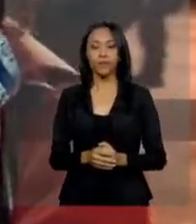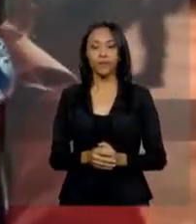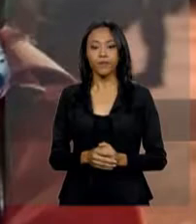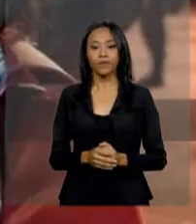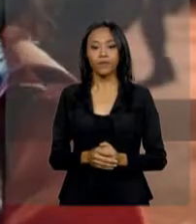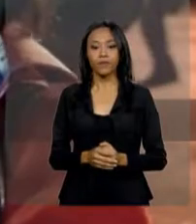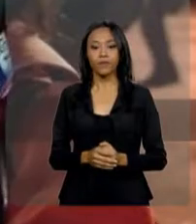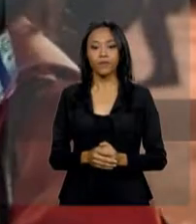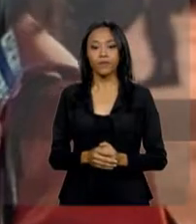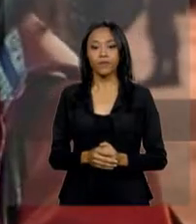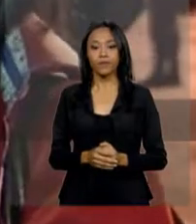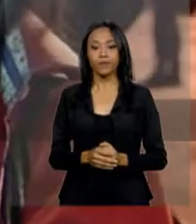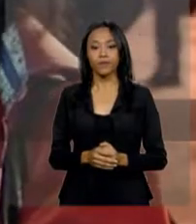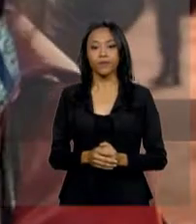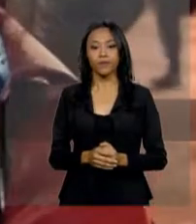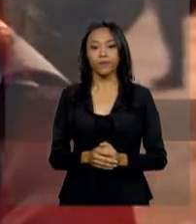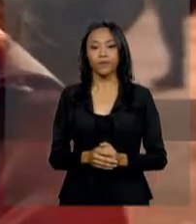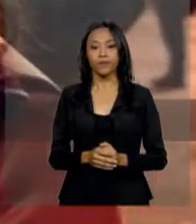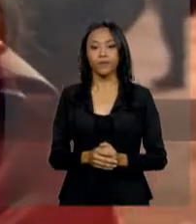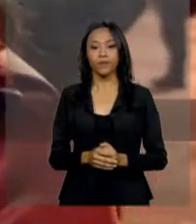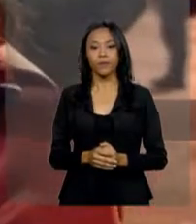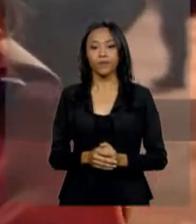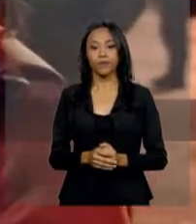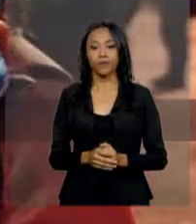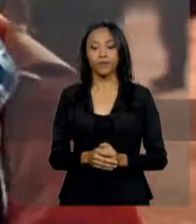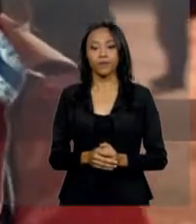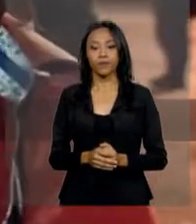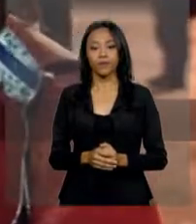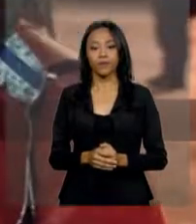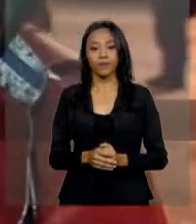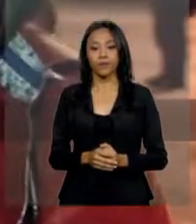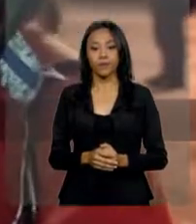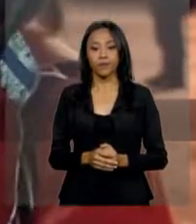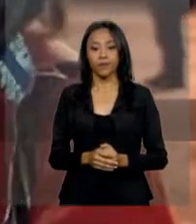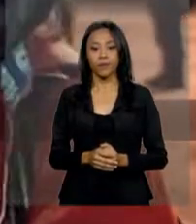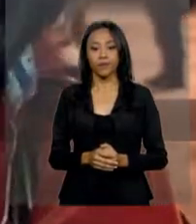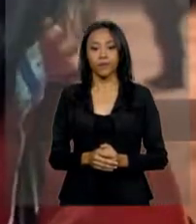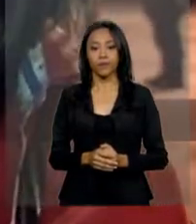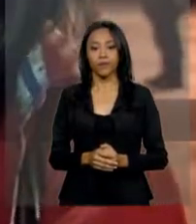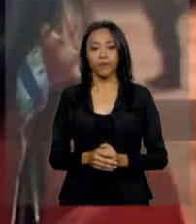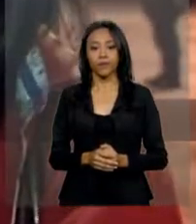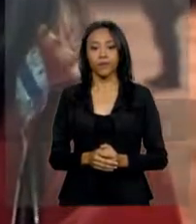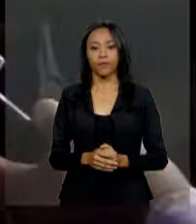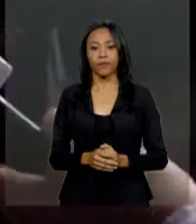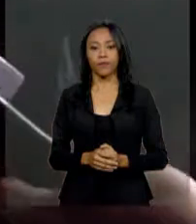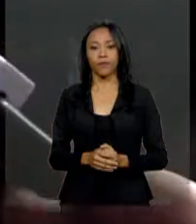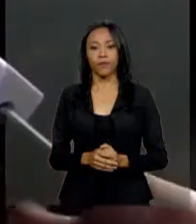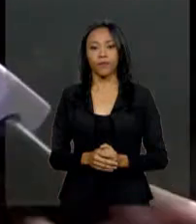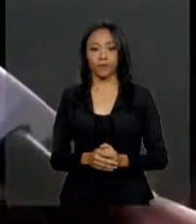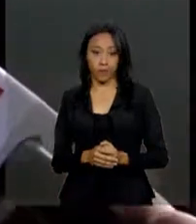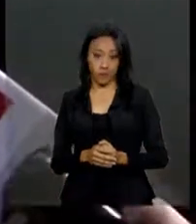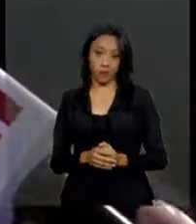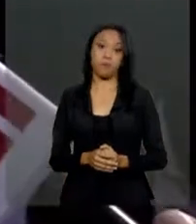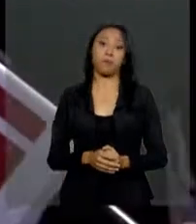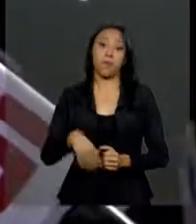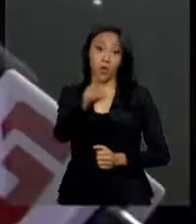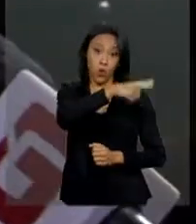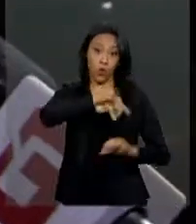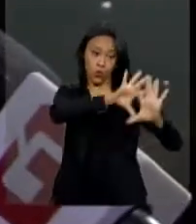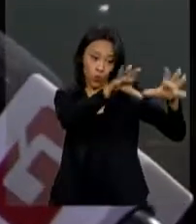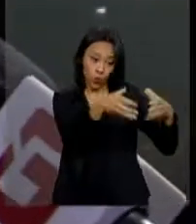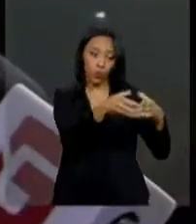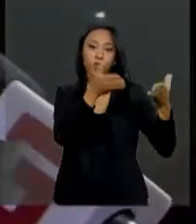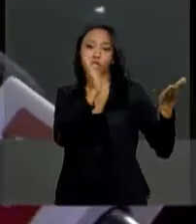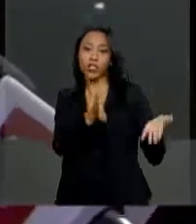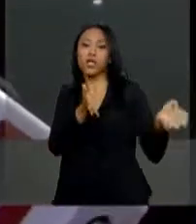com a noção de ter uma melhor vida para nós, para nossos filhos. Os que já chegaram na primeira e